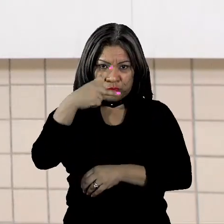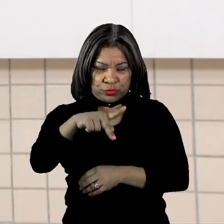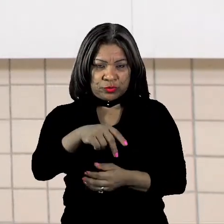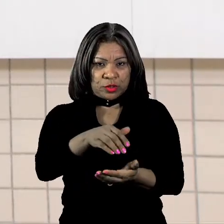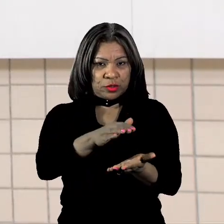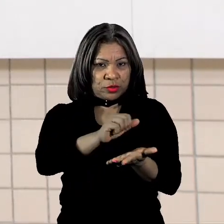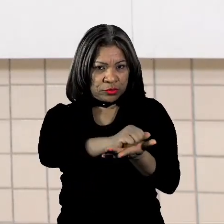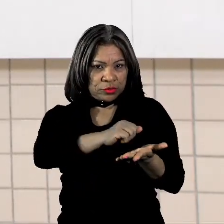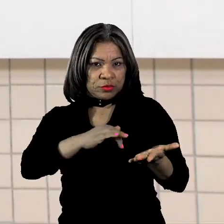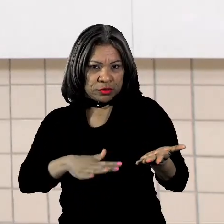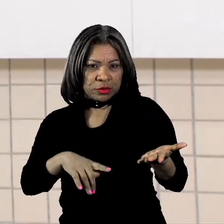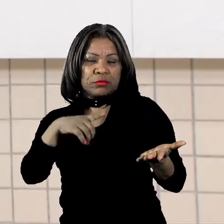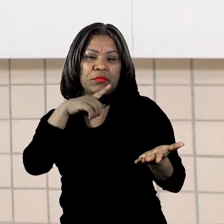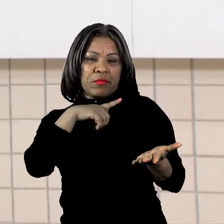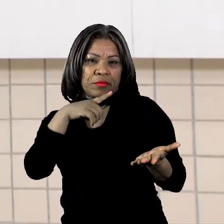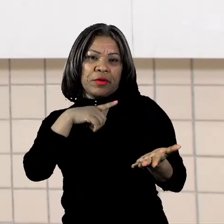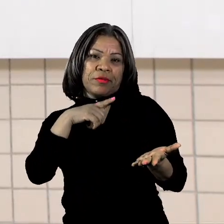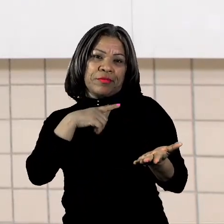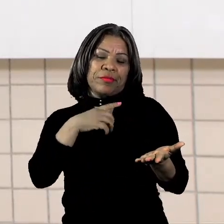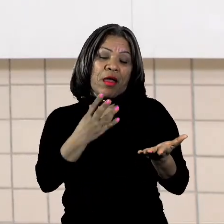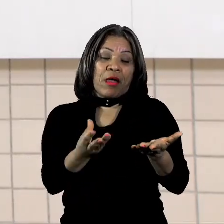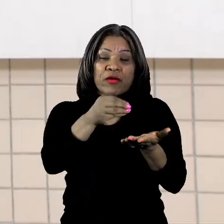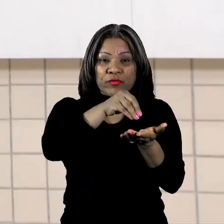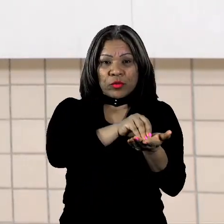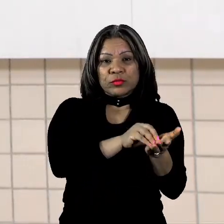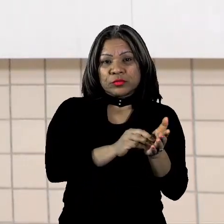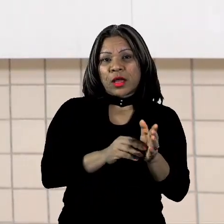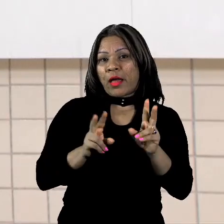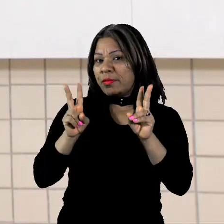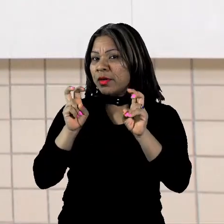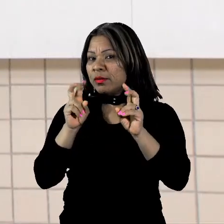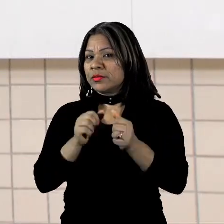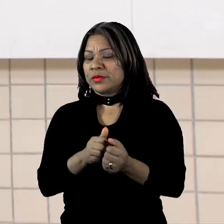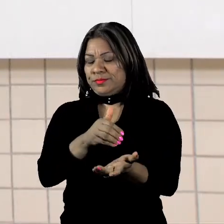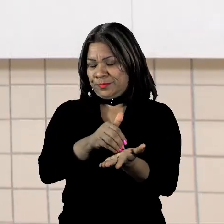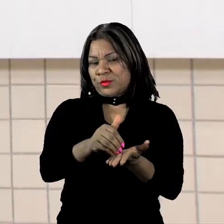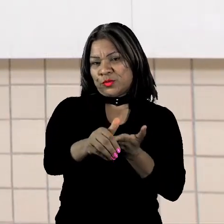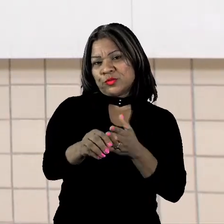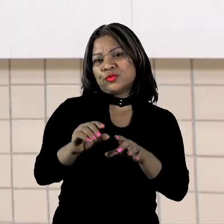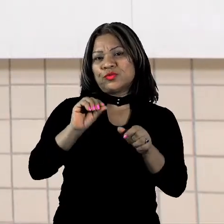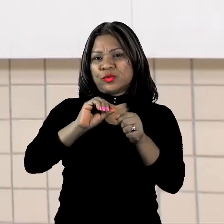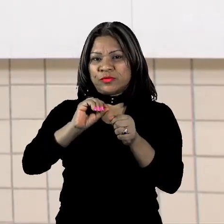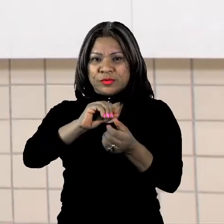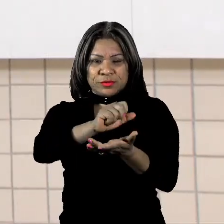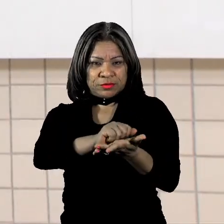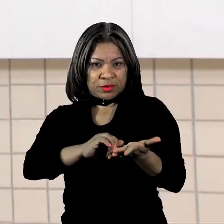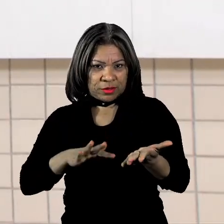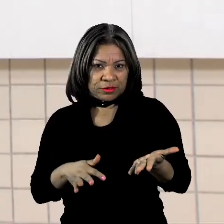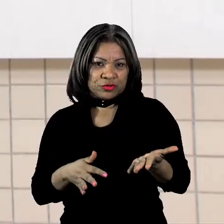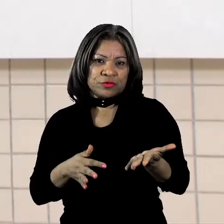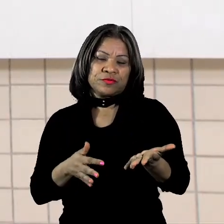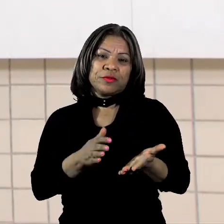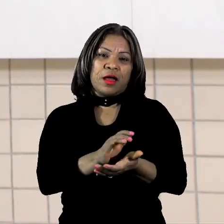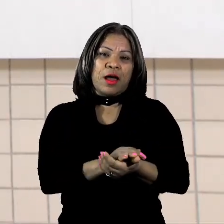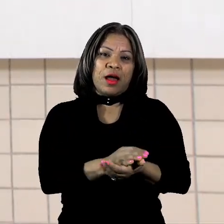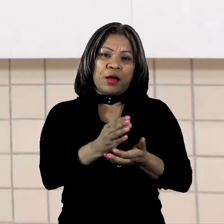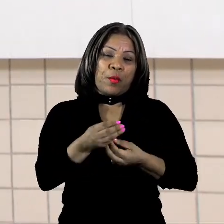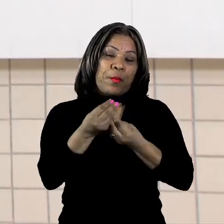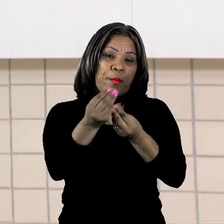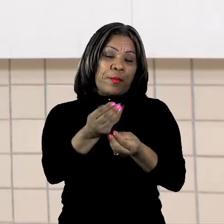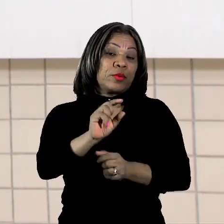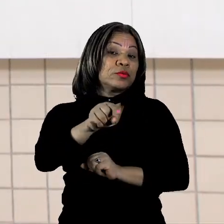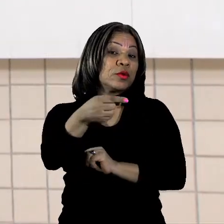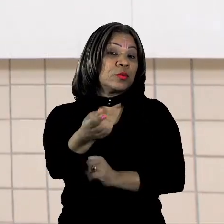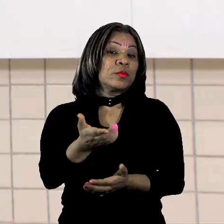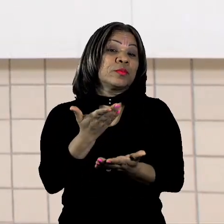atividades voltadas para essa temática. Continuem fazendo as atividades propostas. Na próxima aula,